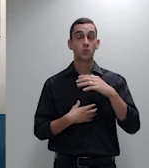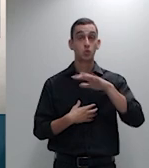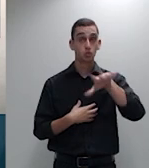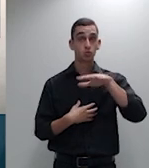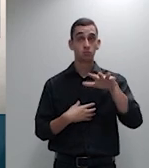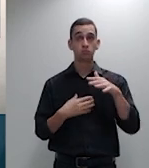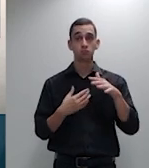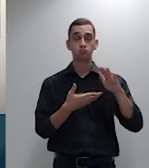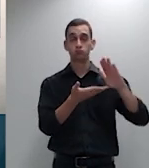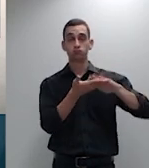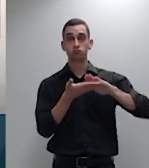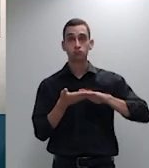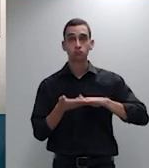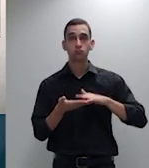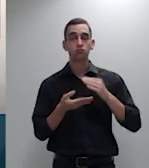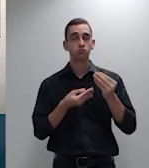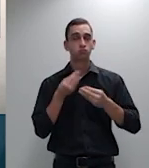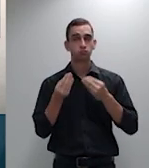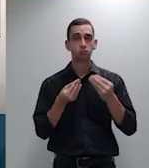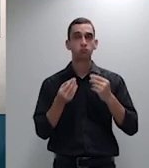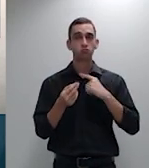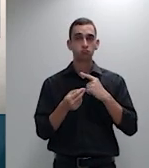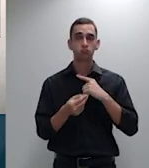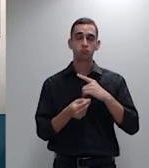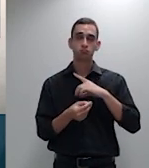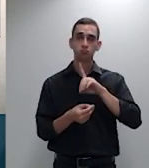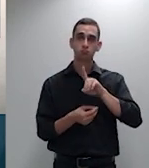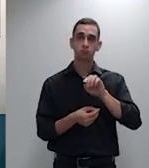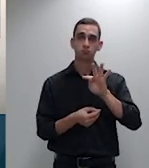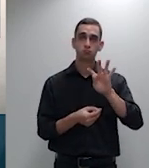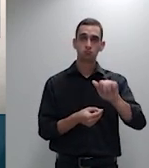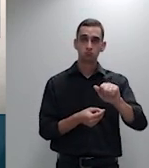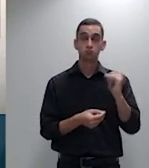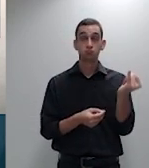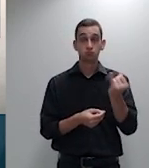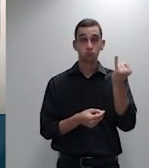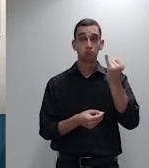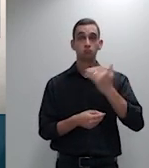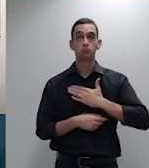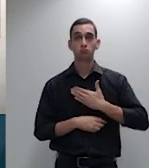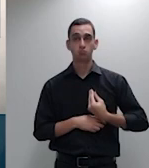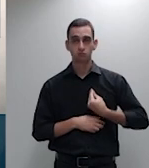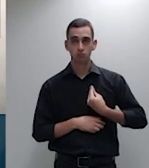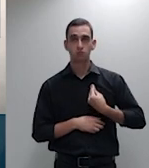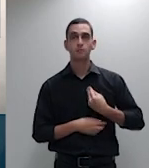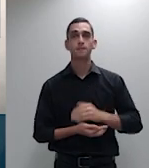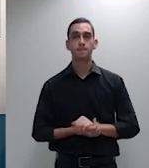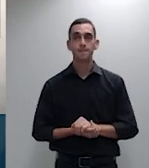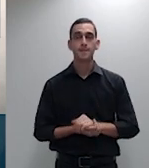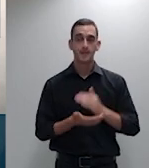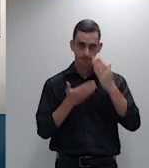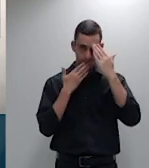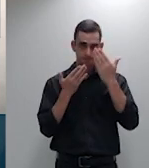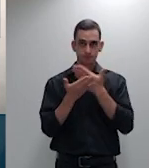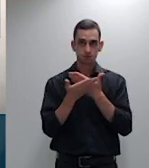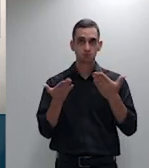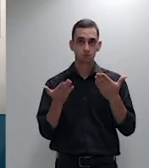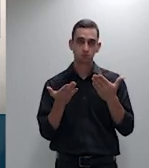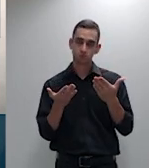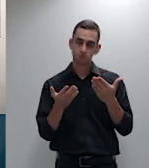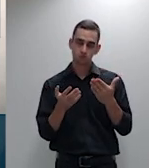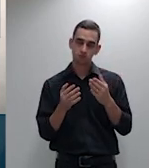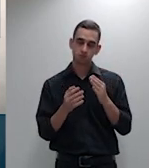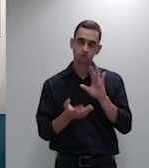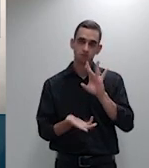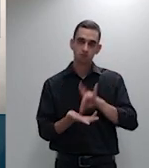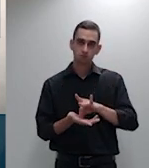nessas datas significativas da vida da gente. Muito obrigada de coração e desejo que todos